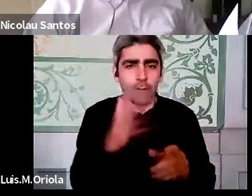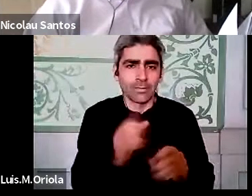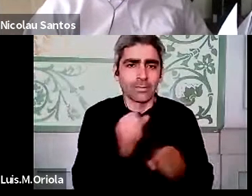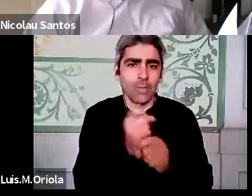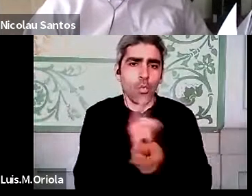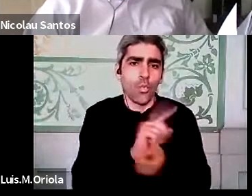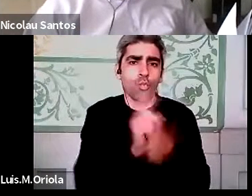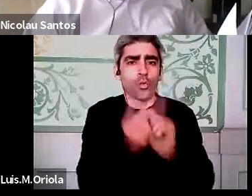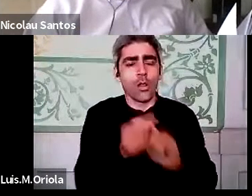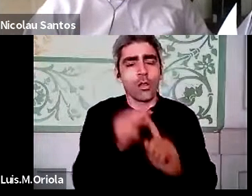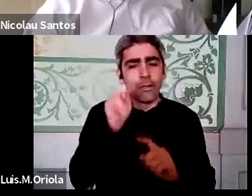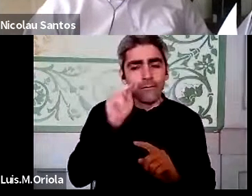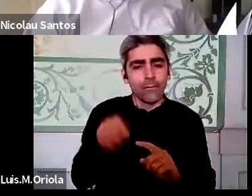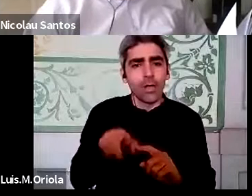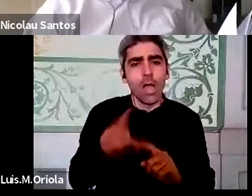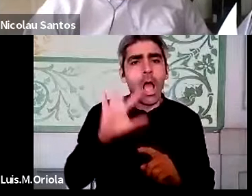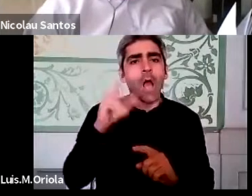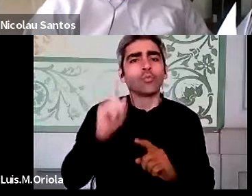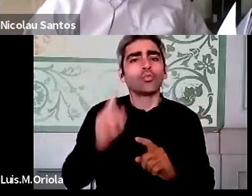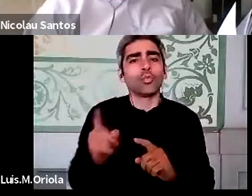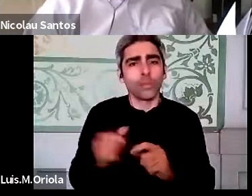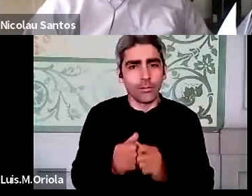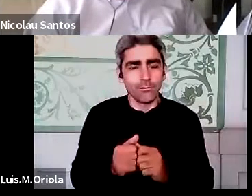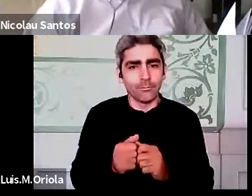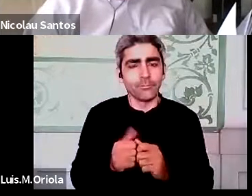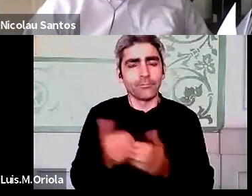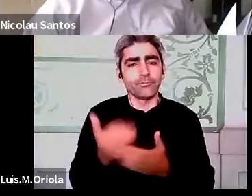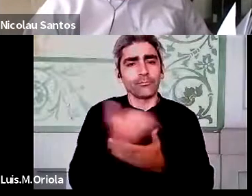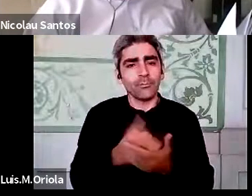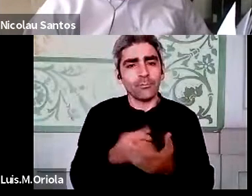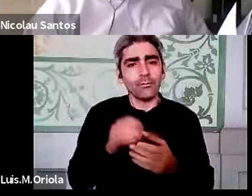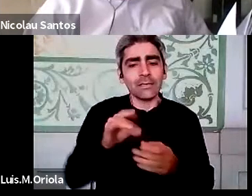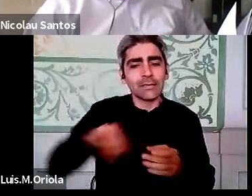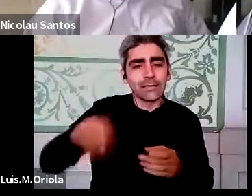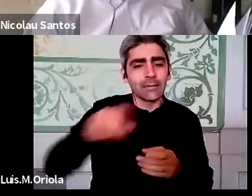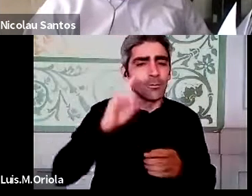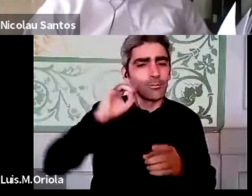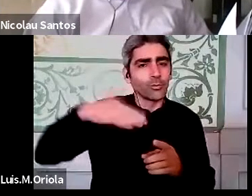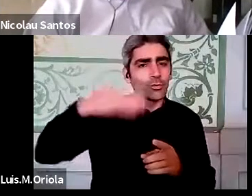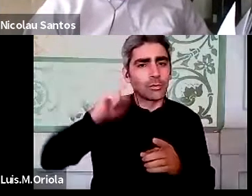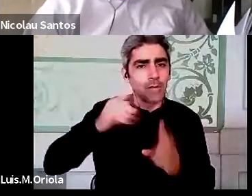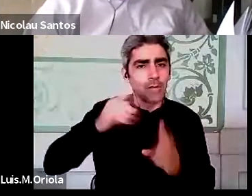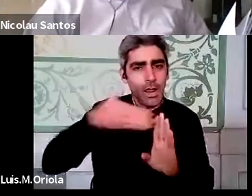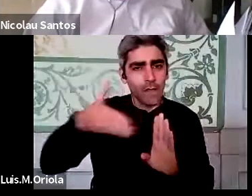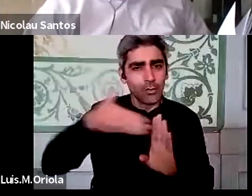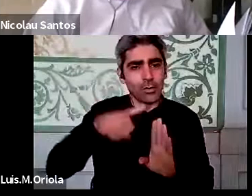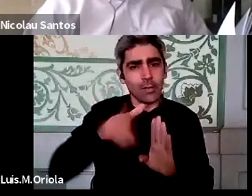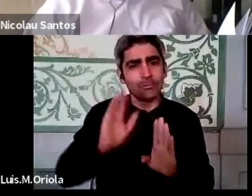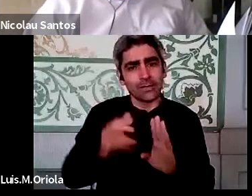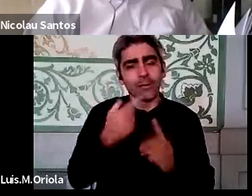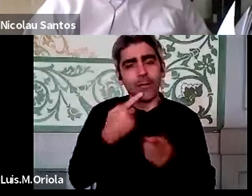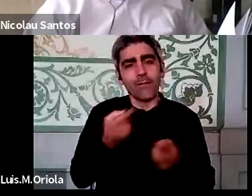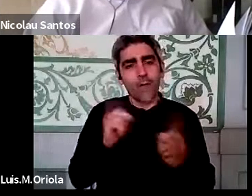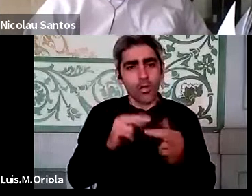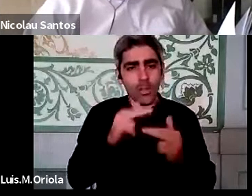inverso de verificar o que é que aconteceu aos recursos que saíram dos sítios que não eram prioritários naquela altura. Portanto, temos que reconstruir